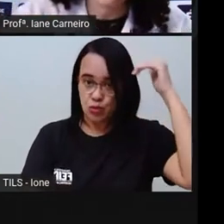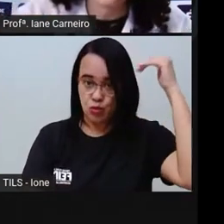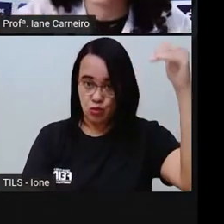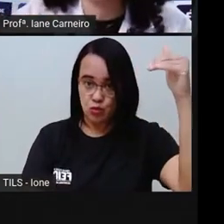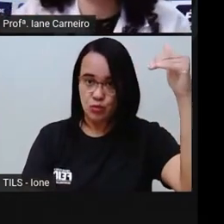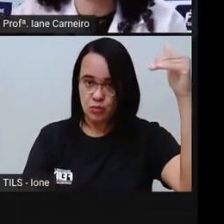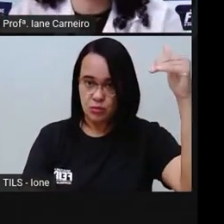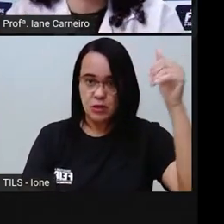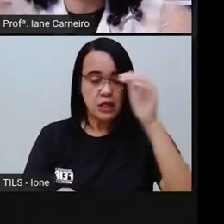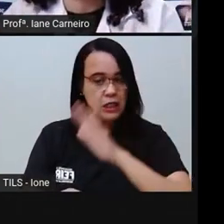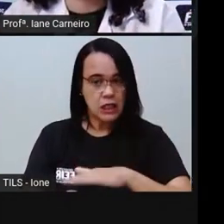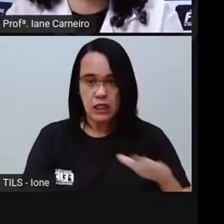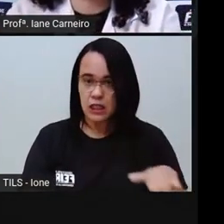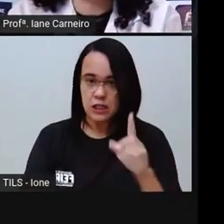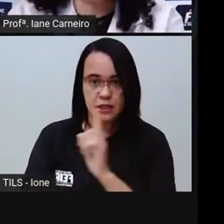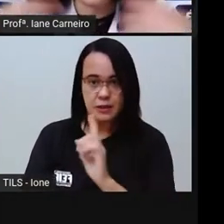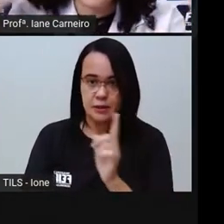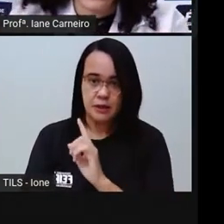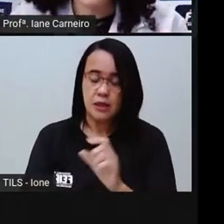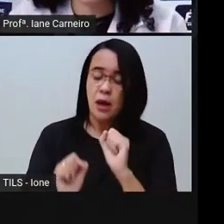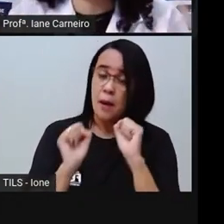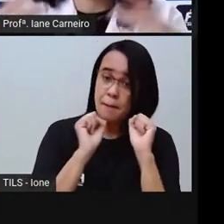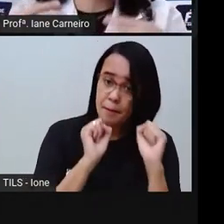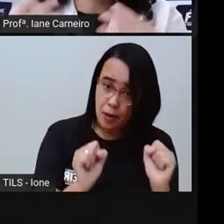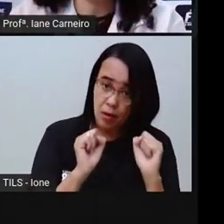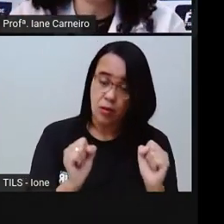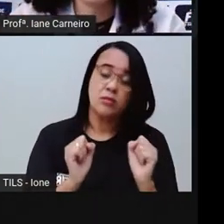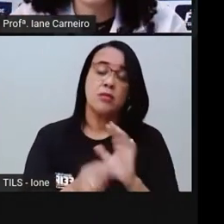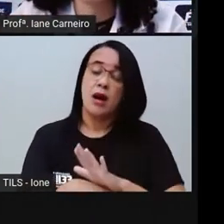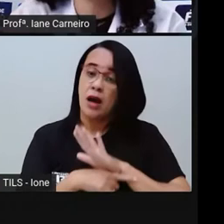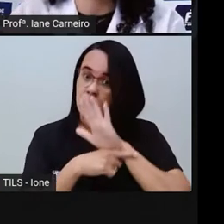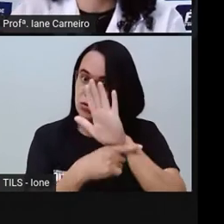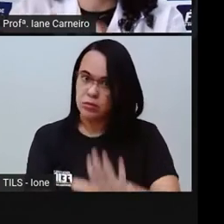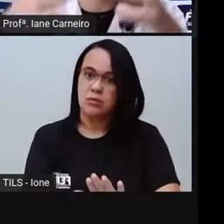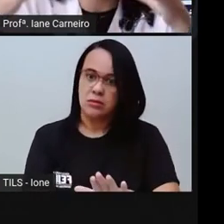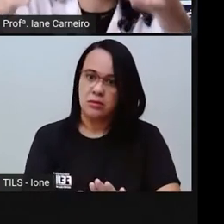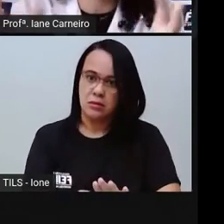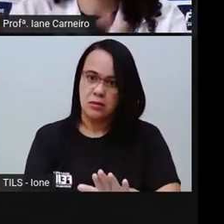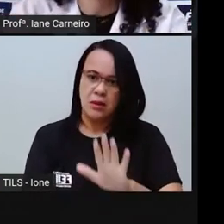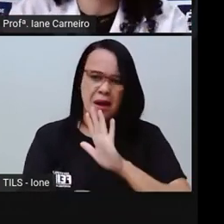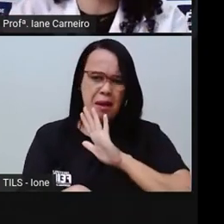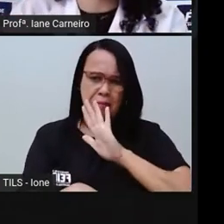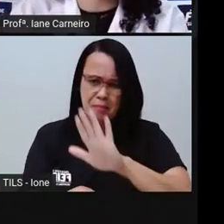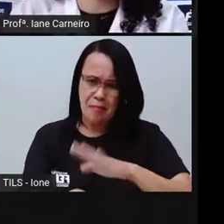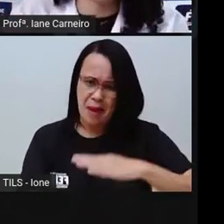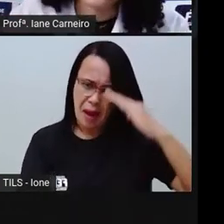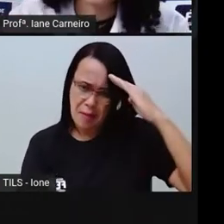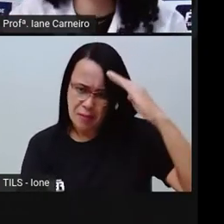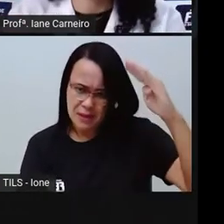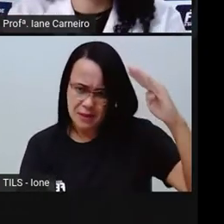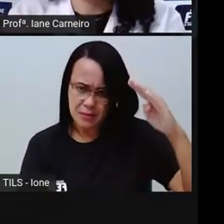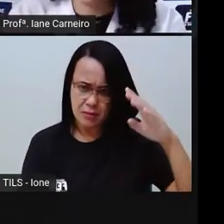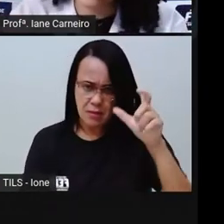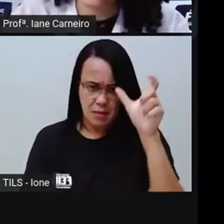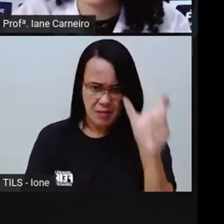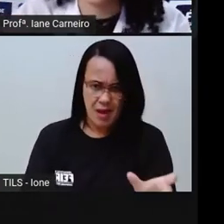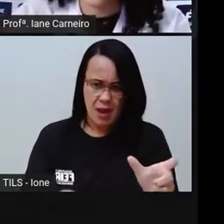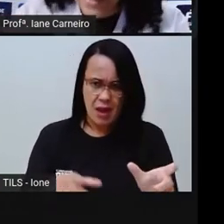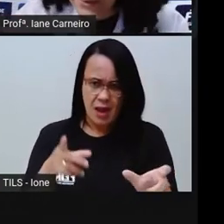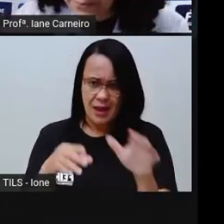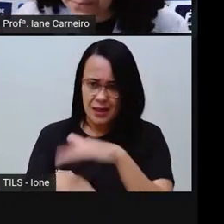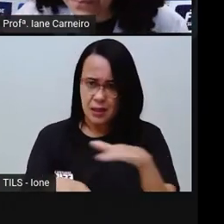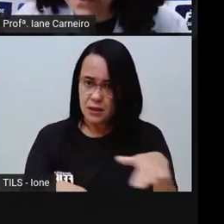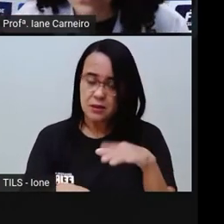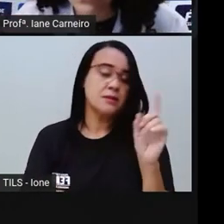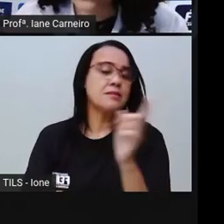tarefas, né? Na casa, mas não é função da criança fazer a proteção e os cuidados da casa, tá